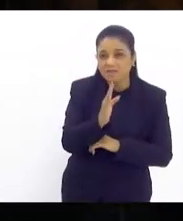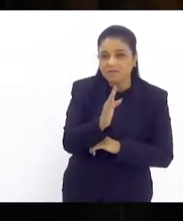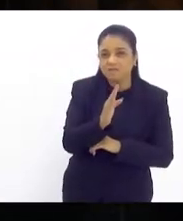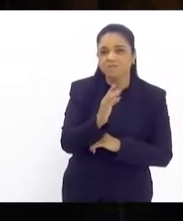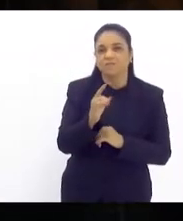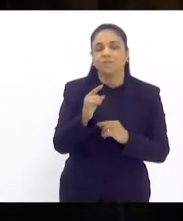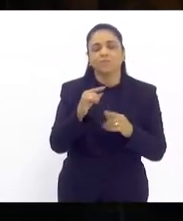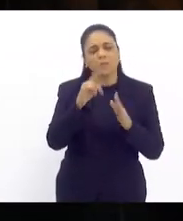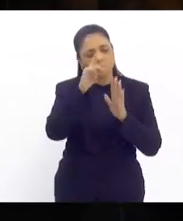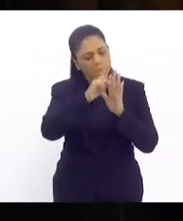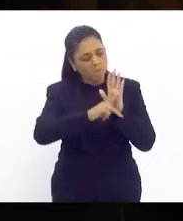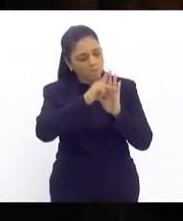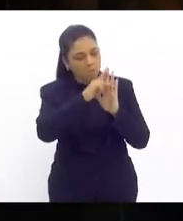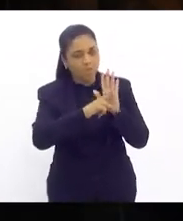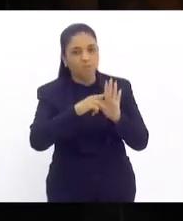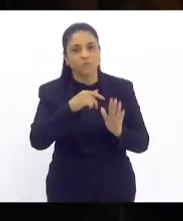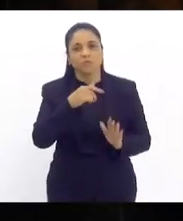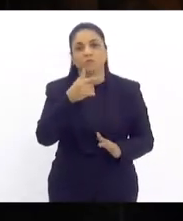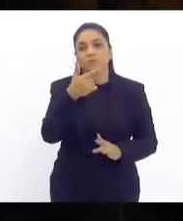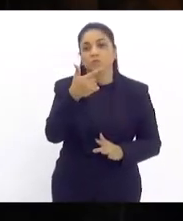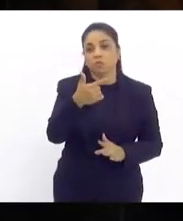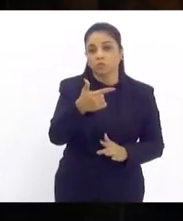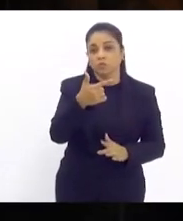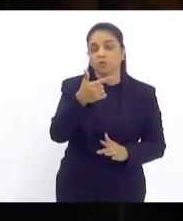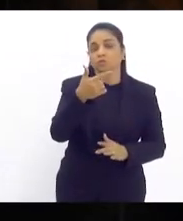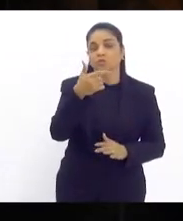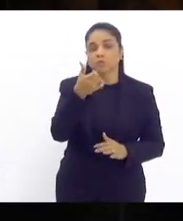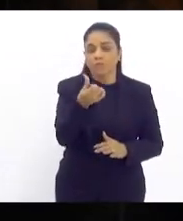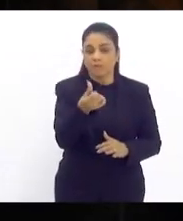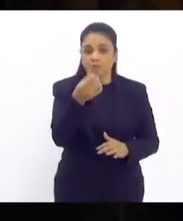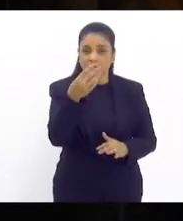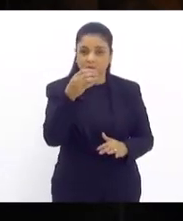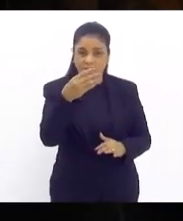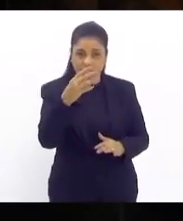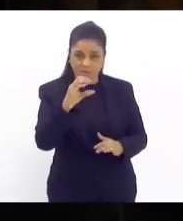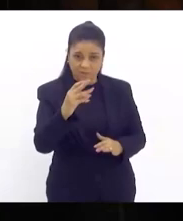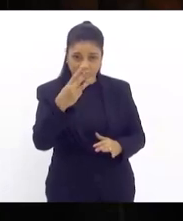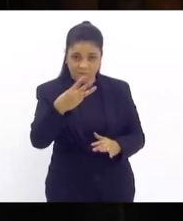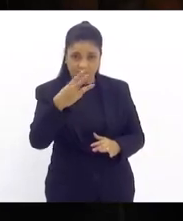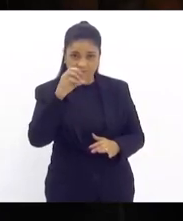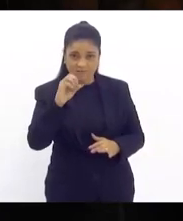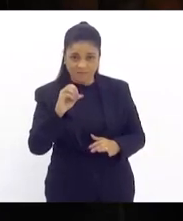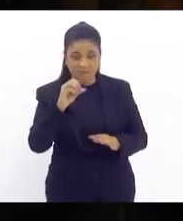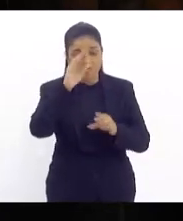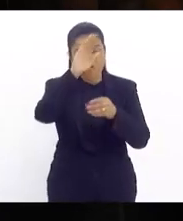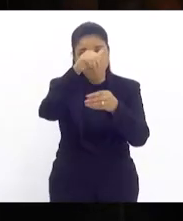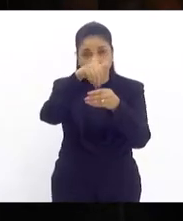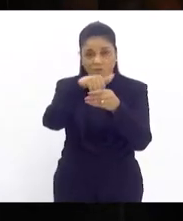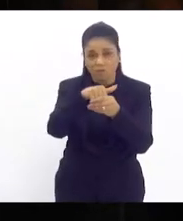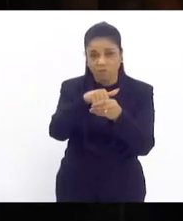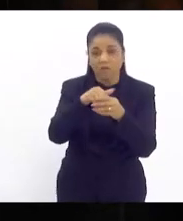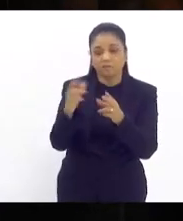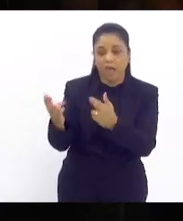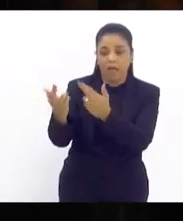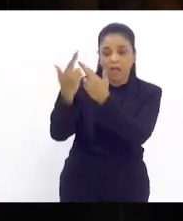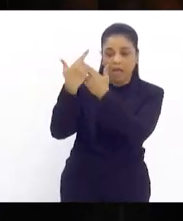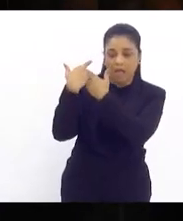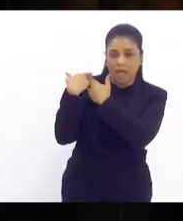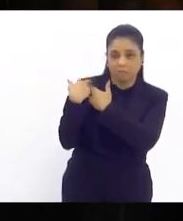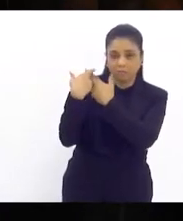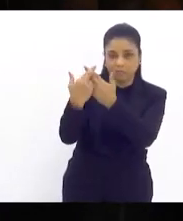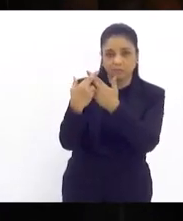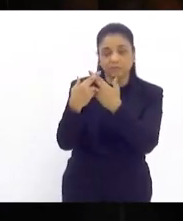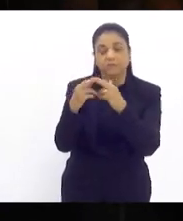projeto de lei 2630 seja votado e garantido aí que a responsabilização